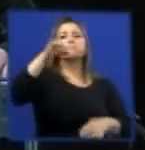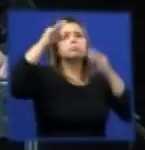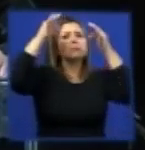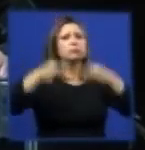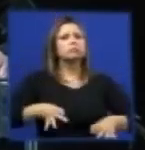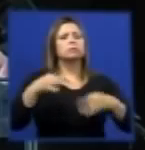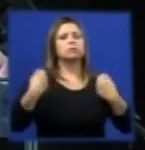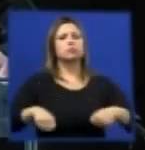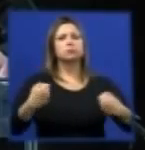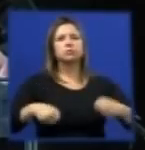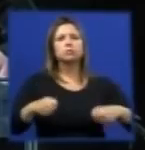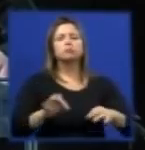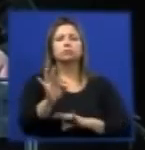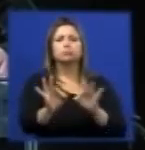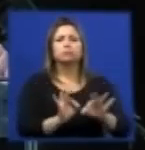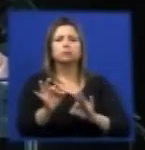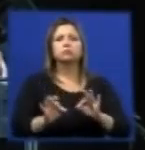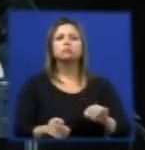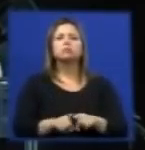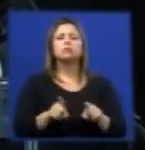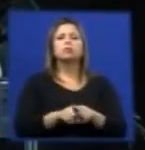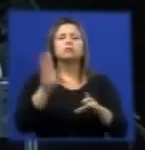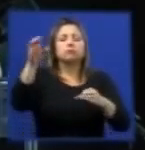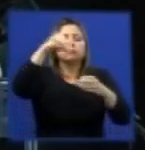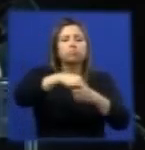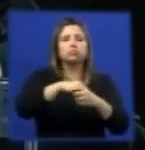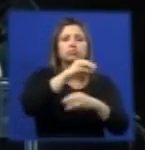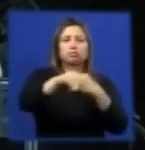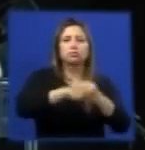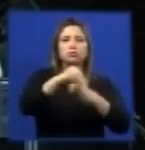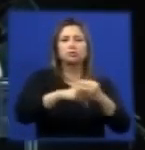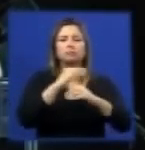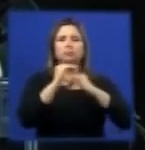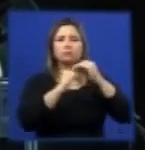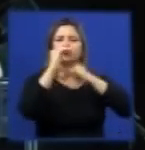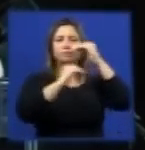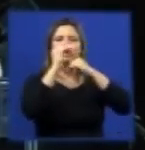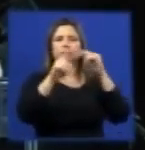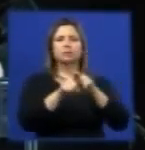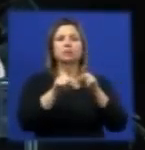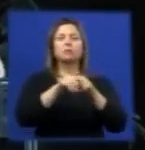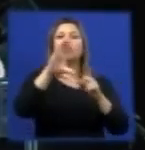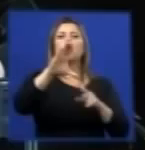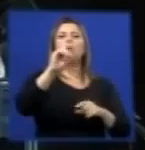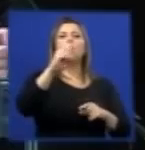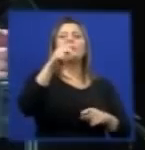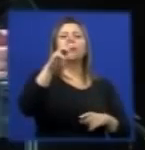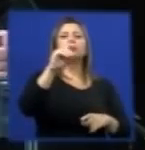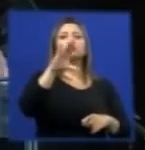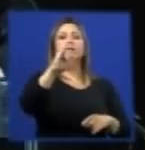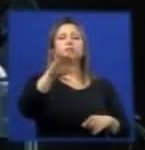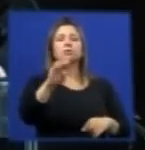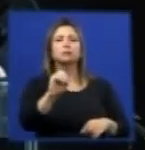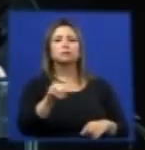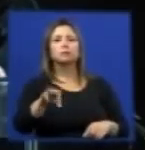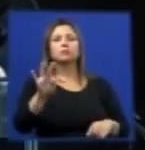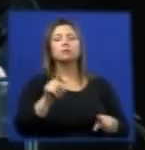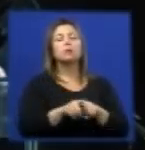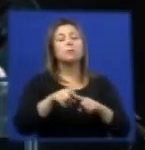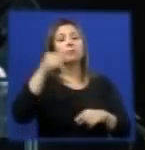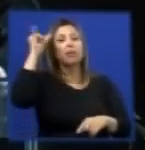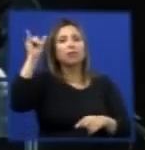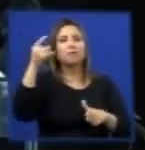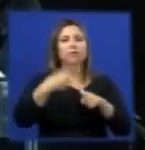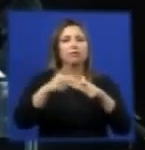necessária para que seja incorporada ao processo, seja coprocessada para que não comprometa a qualidade